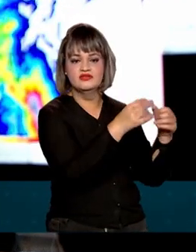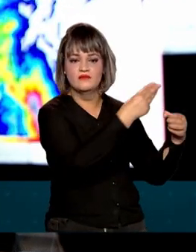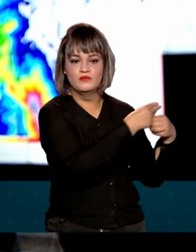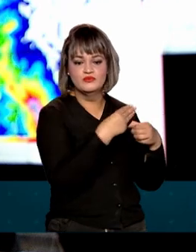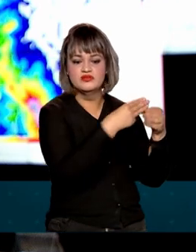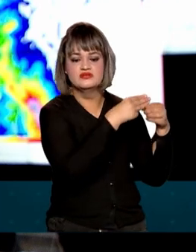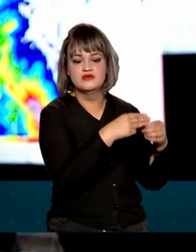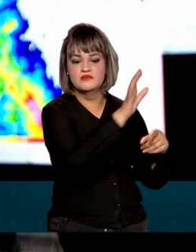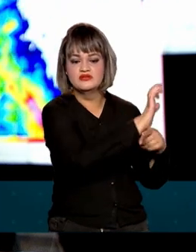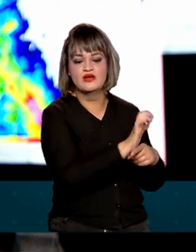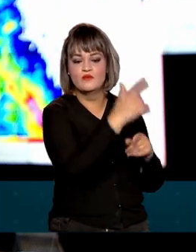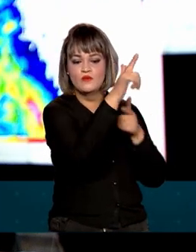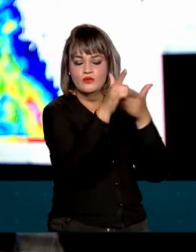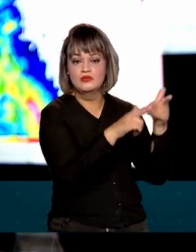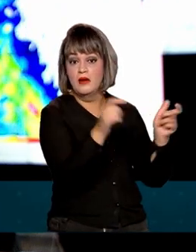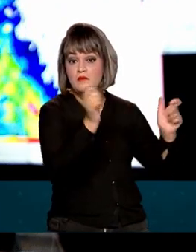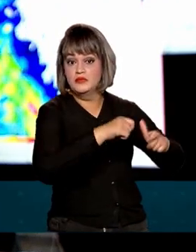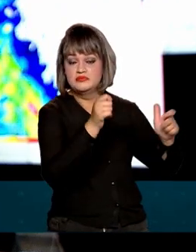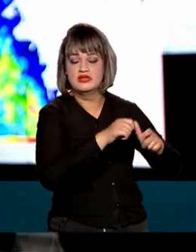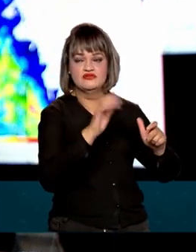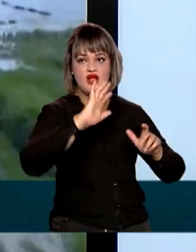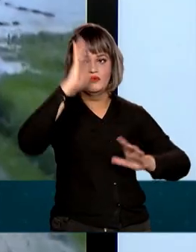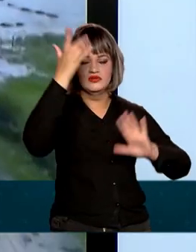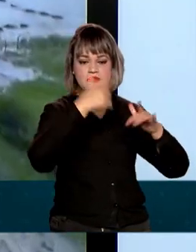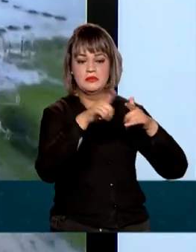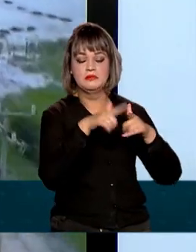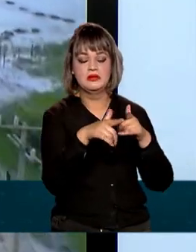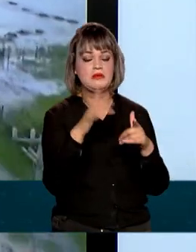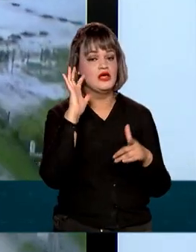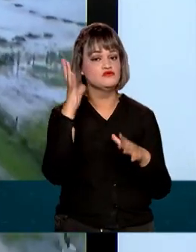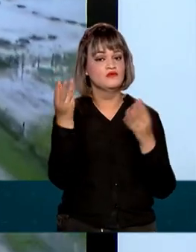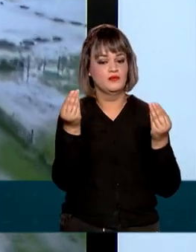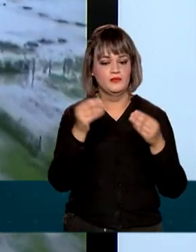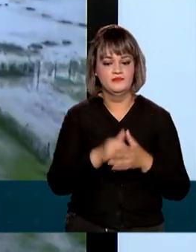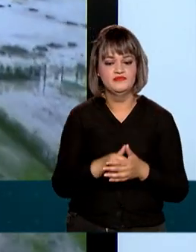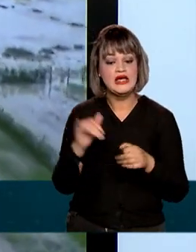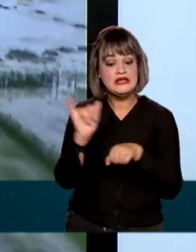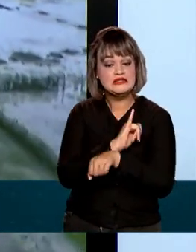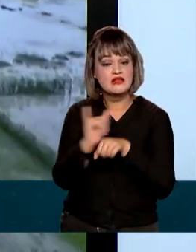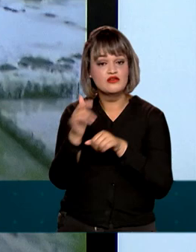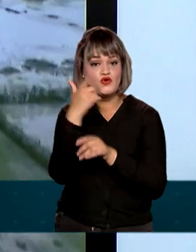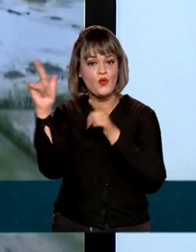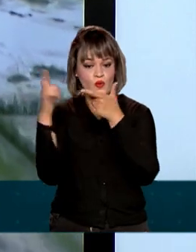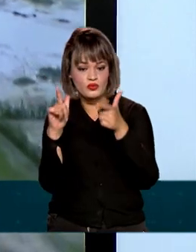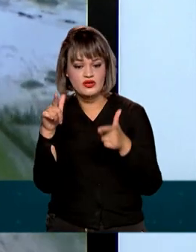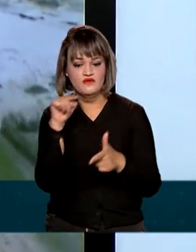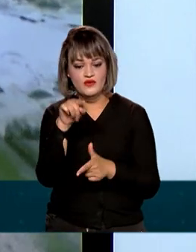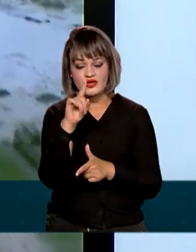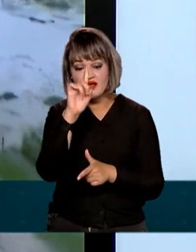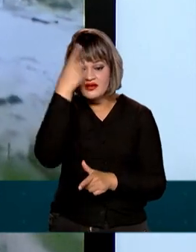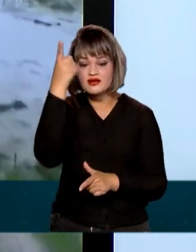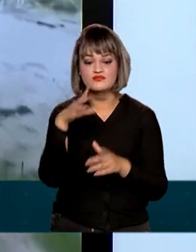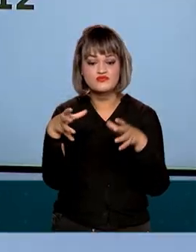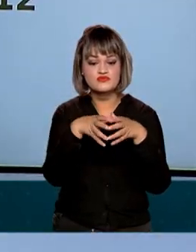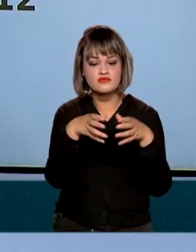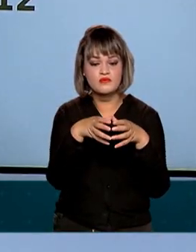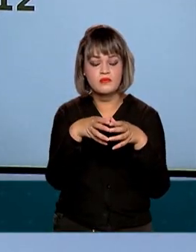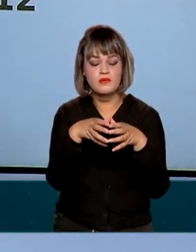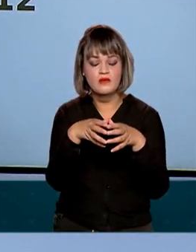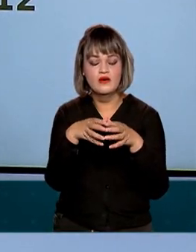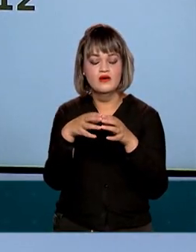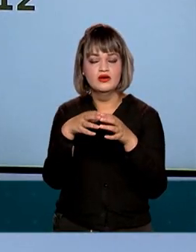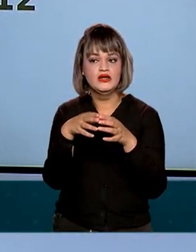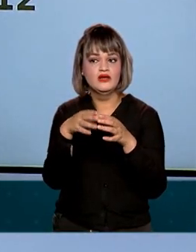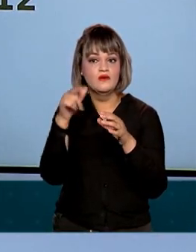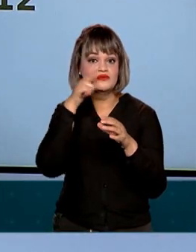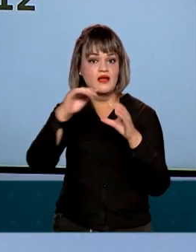informando da possibilidade da ocorrência de algum desastre. Outra medida estratégica para o período foi a criação de grupos para troca de mensagens